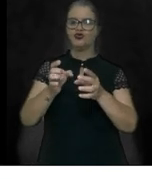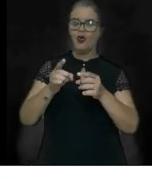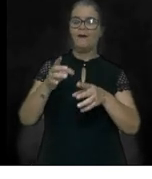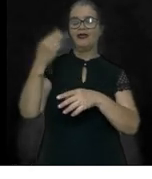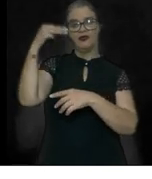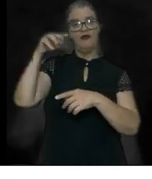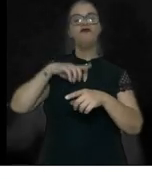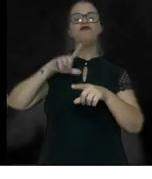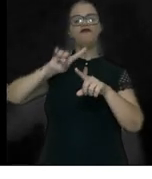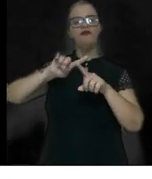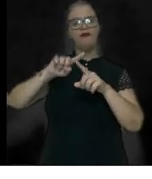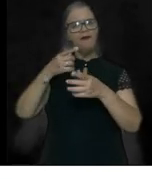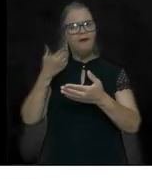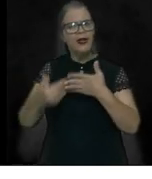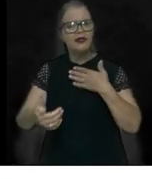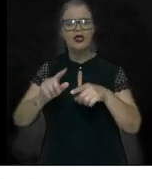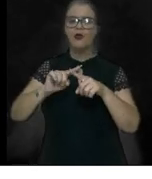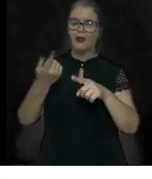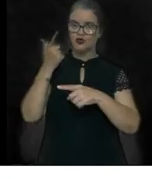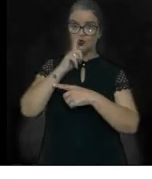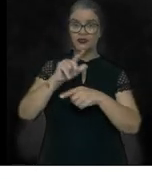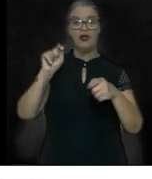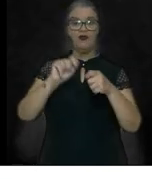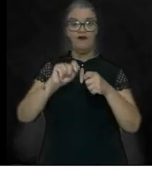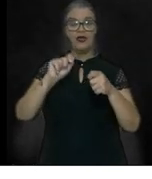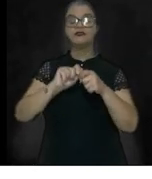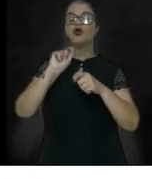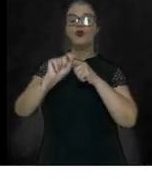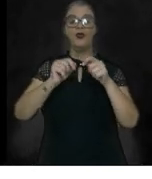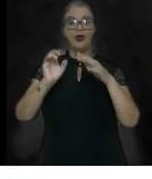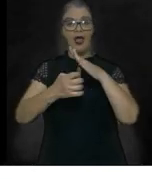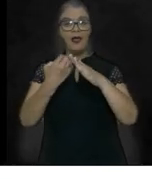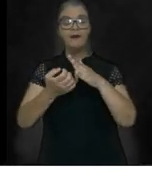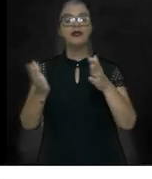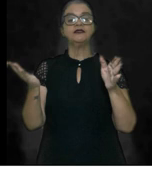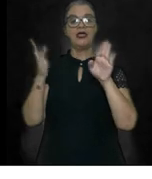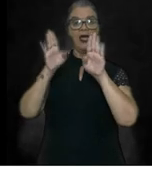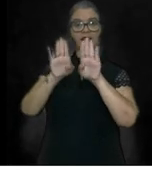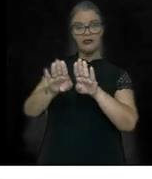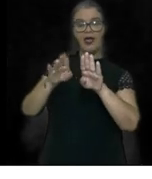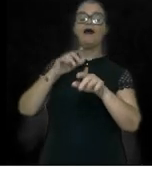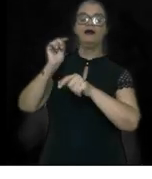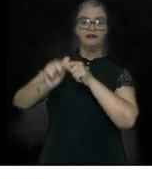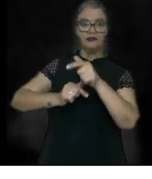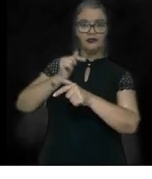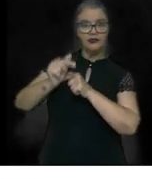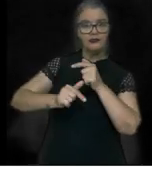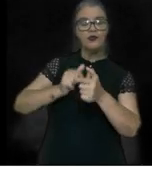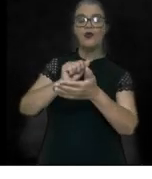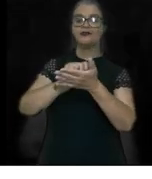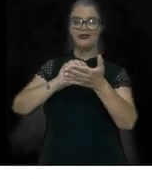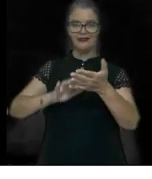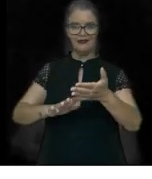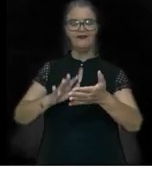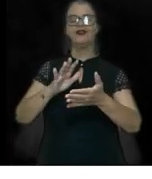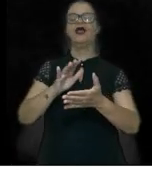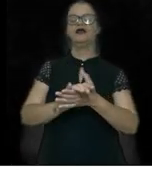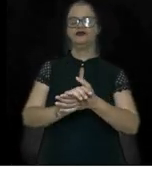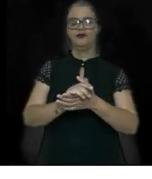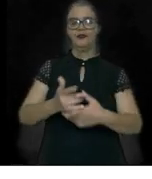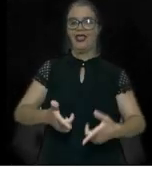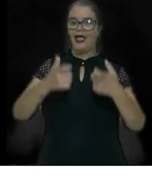conseguiram fazer com que a companhia encerrasse as suas atividades. A Guerra dos